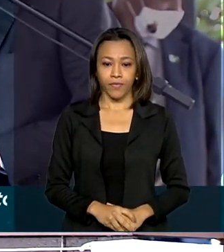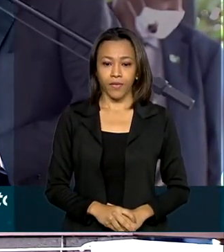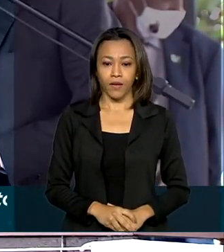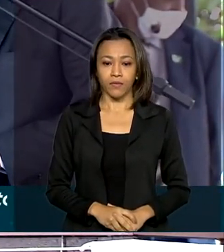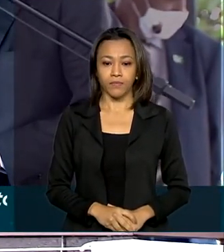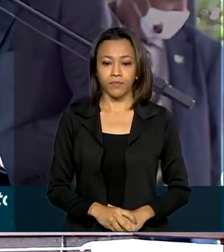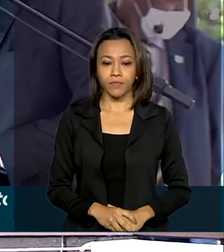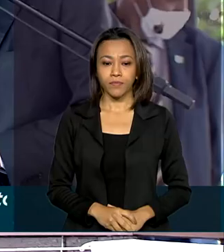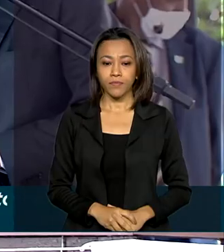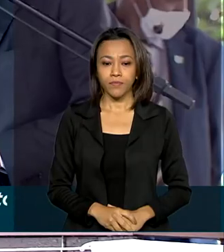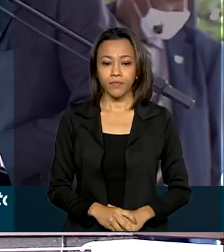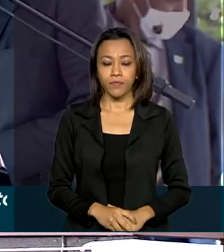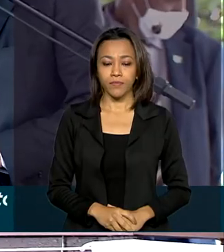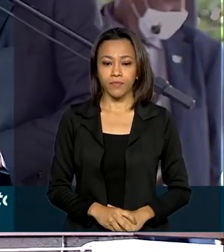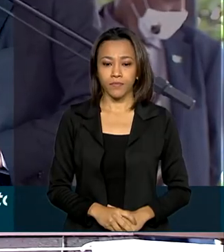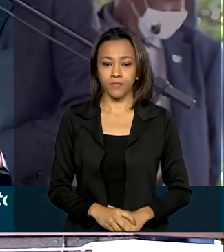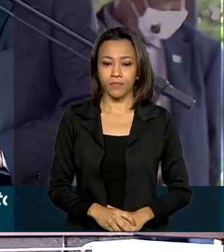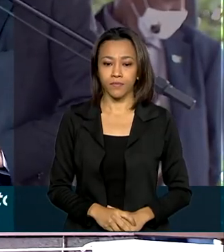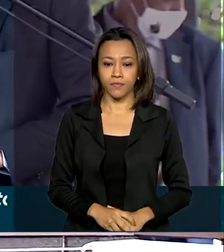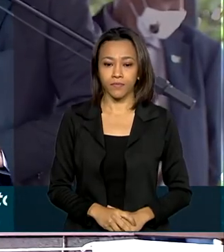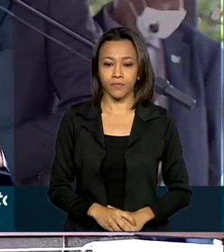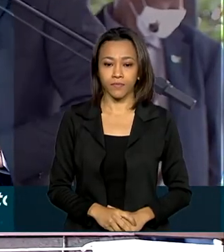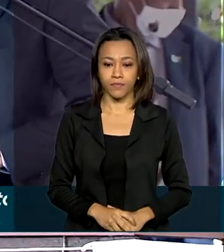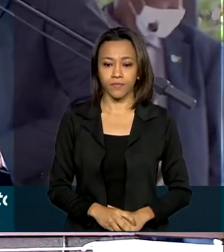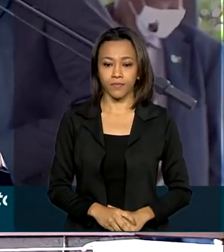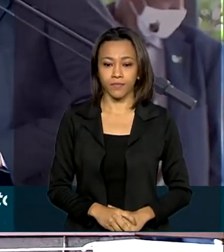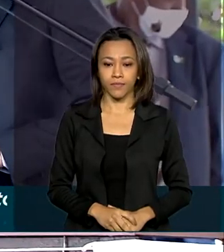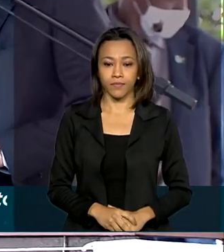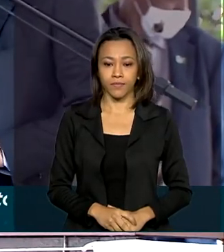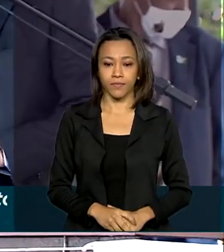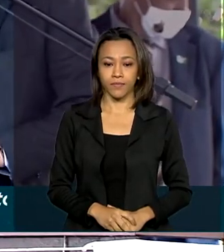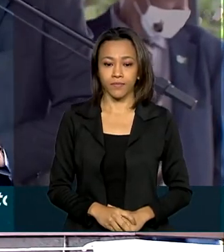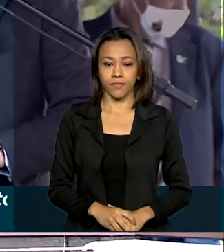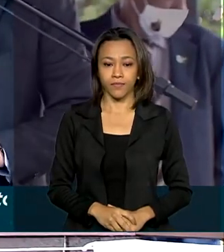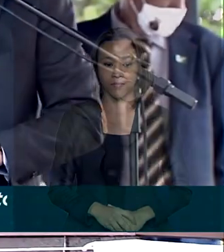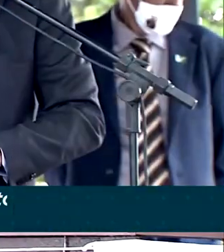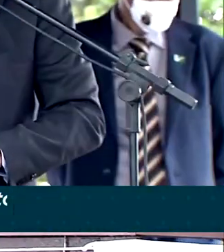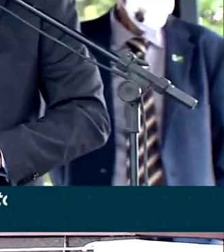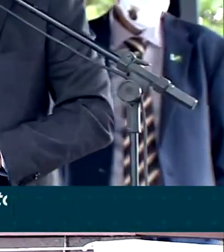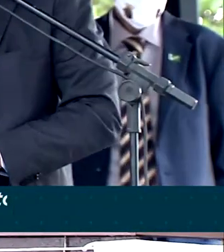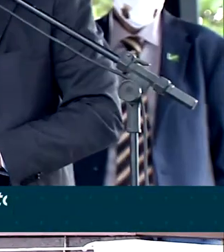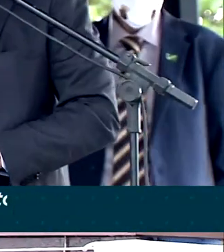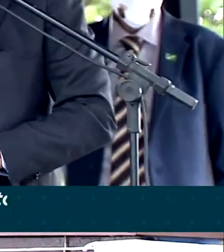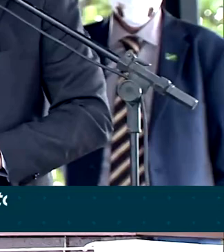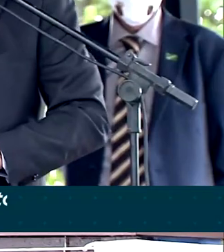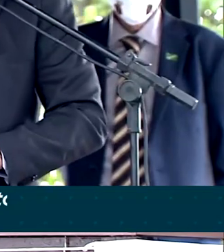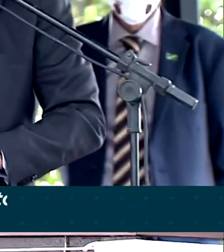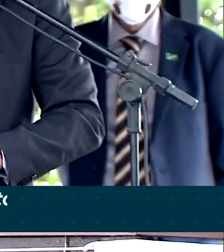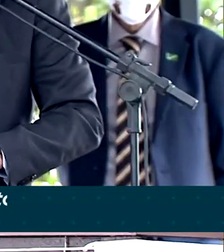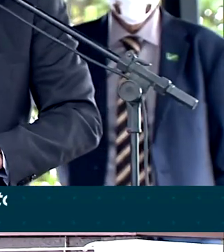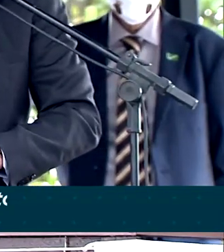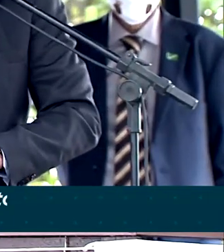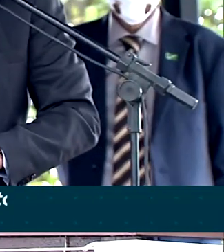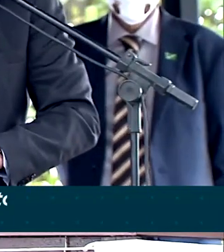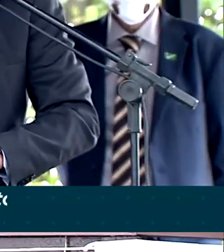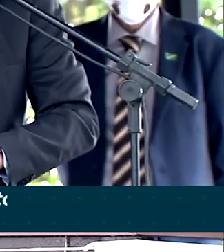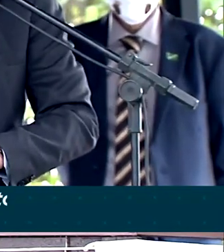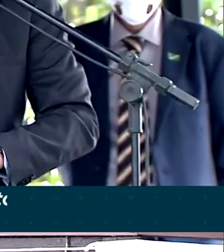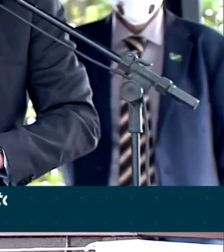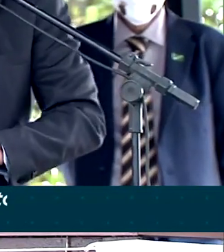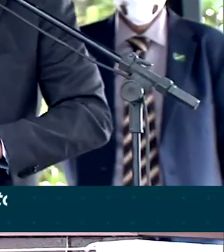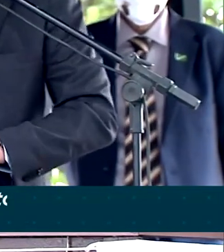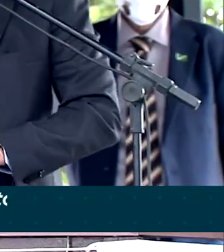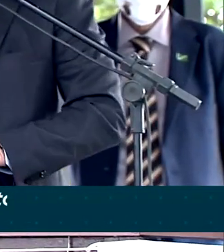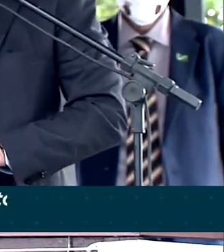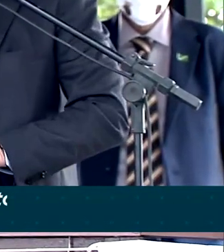senhores, como marcou a minha e a vida também dos que estão aqui nesse palanque. É um degrau